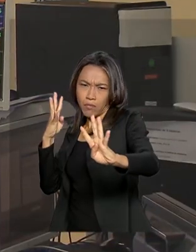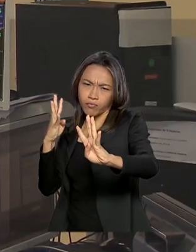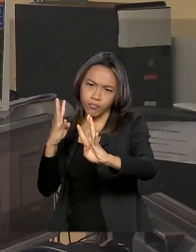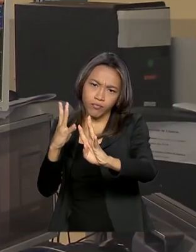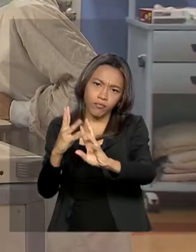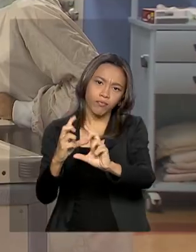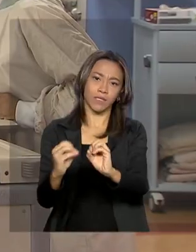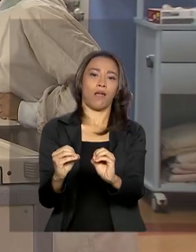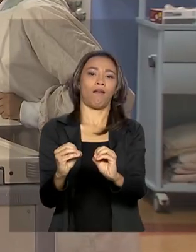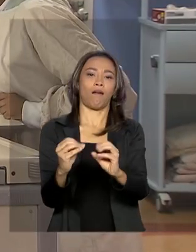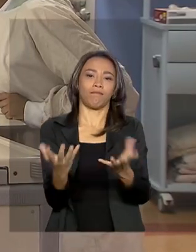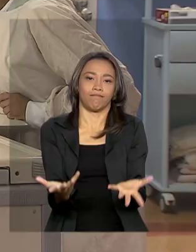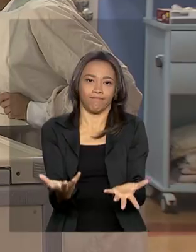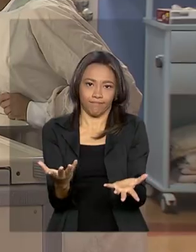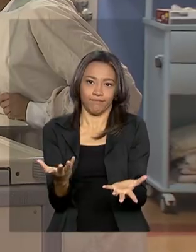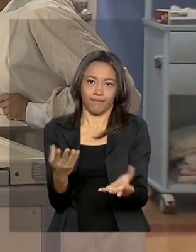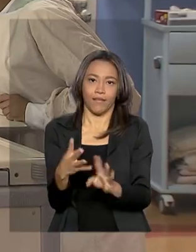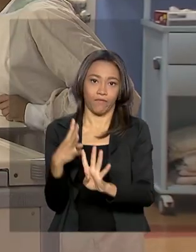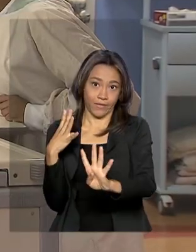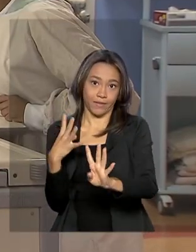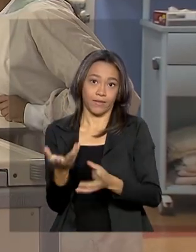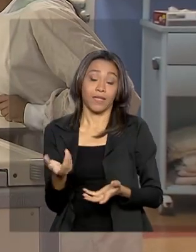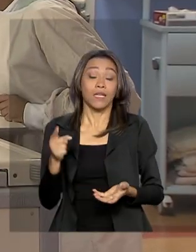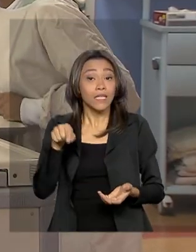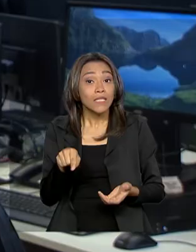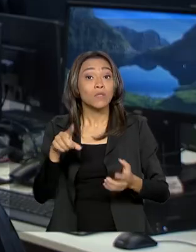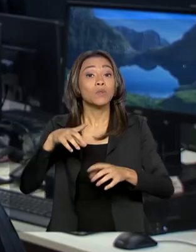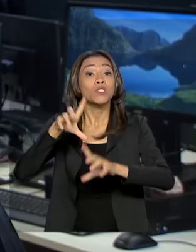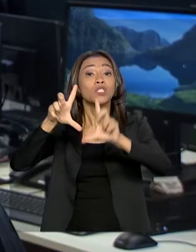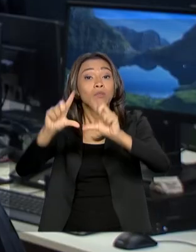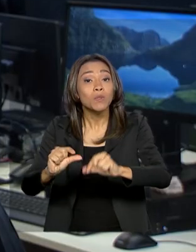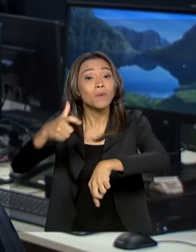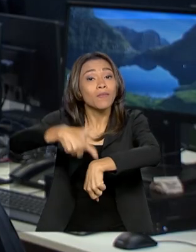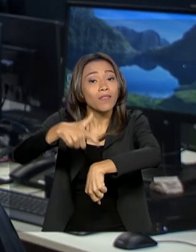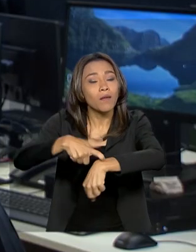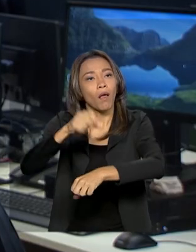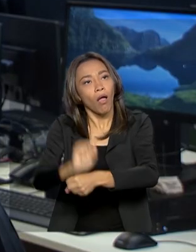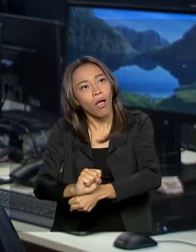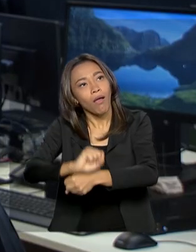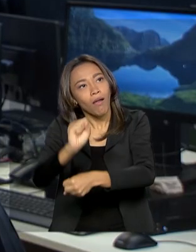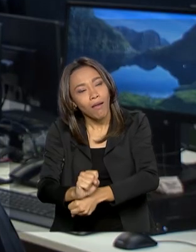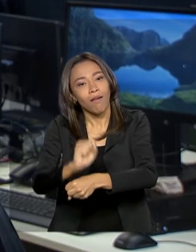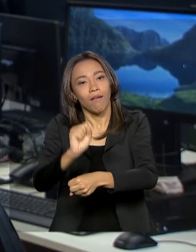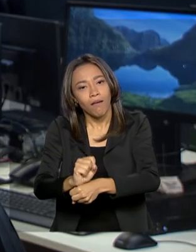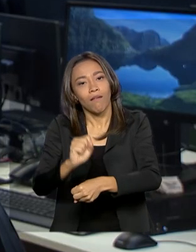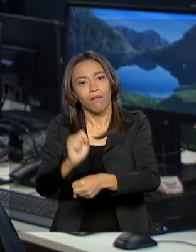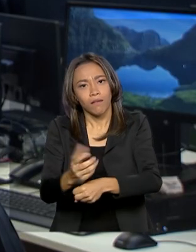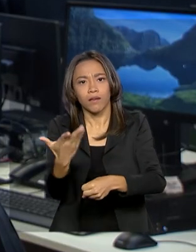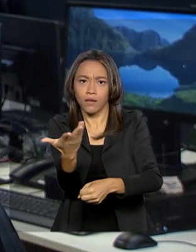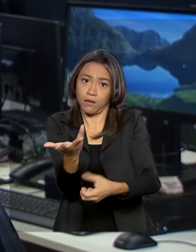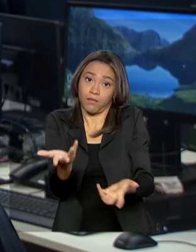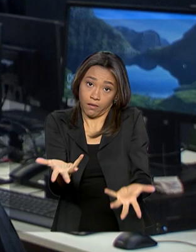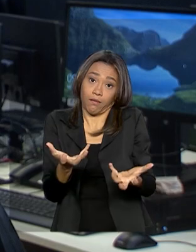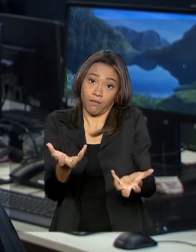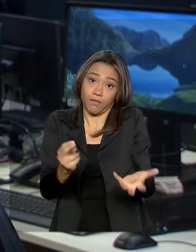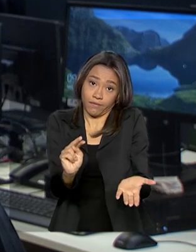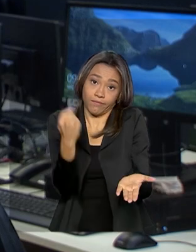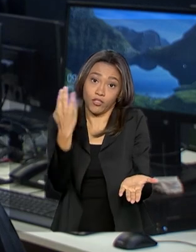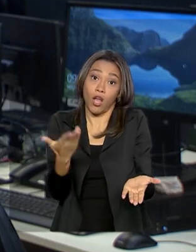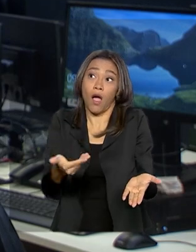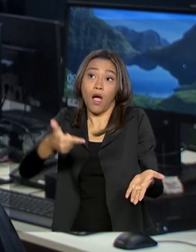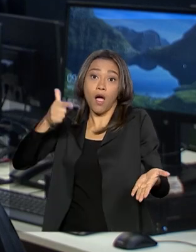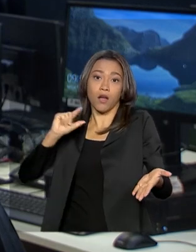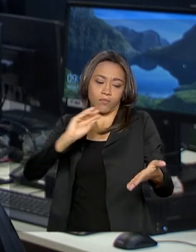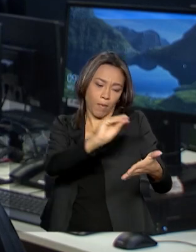de média complexidade. E com isso, diminuir o tempo de espera daqueles que aguardam por procedimentos agendados.